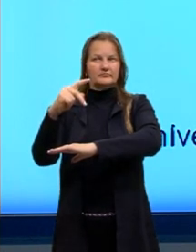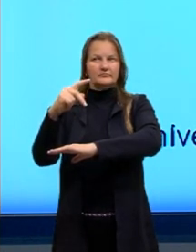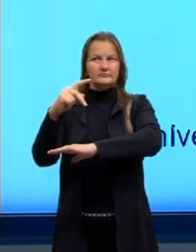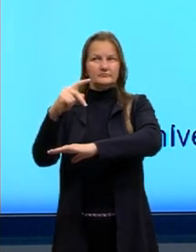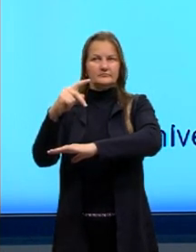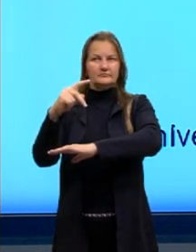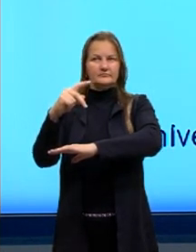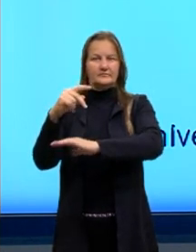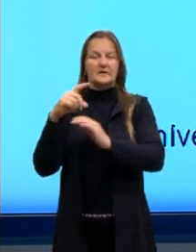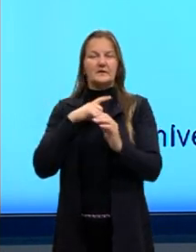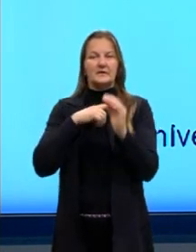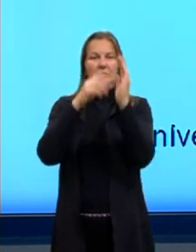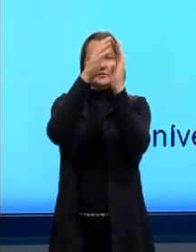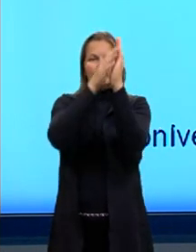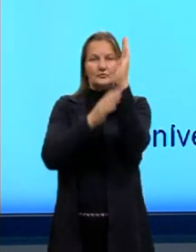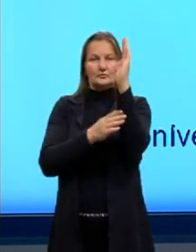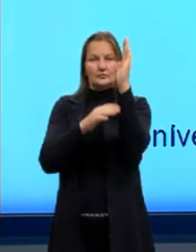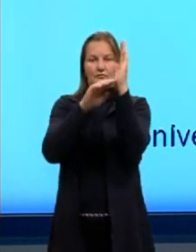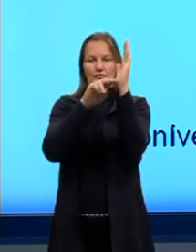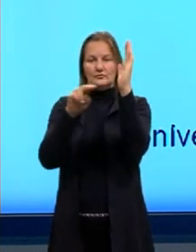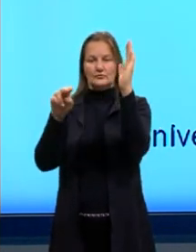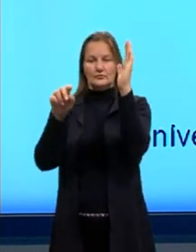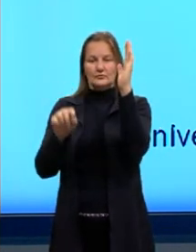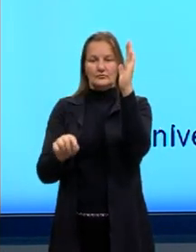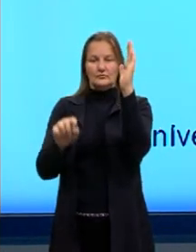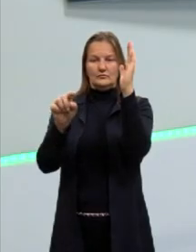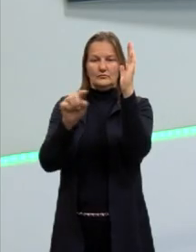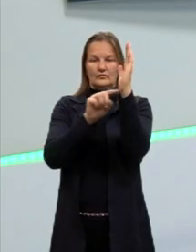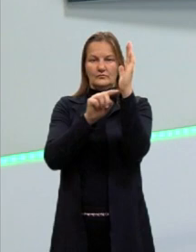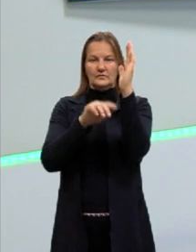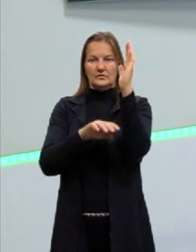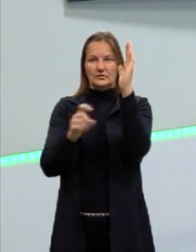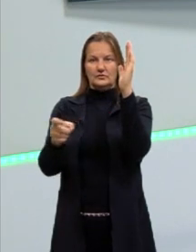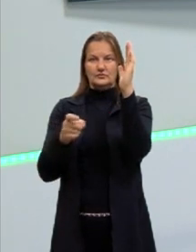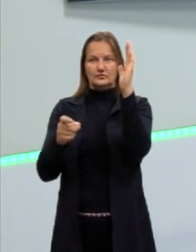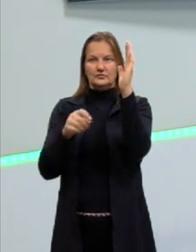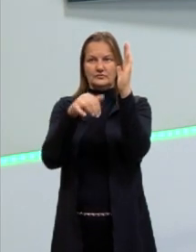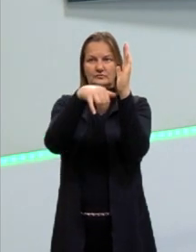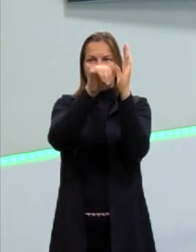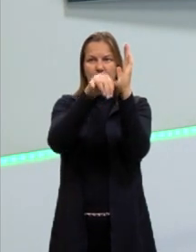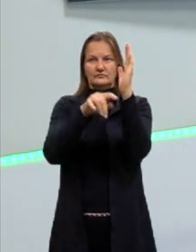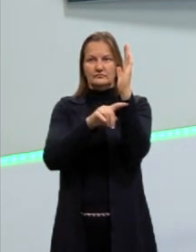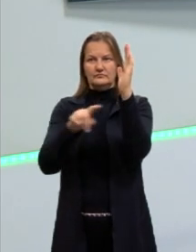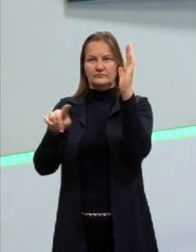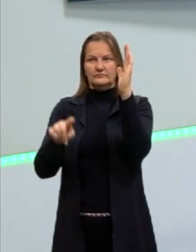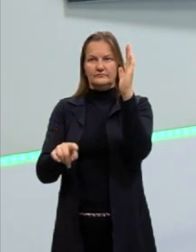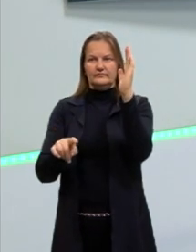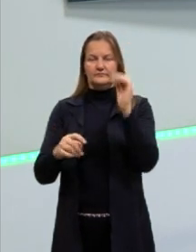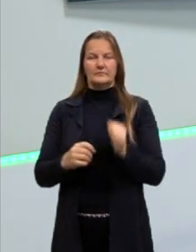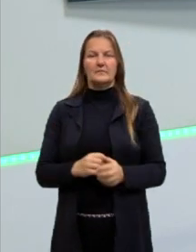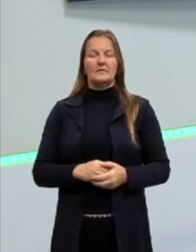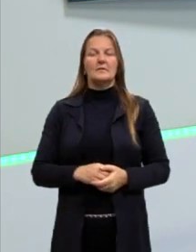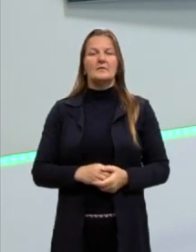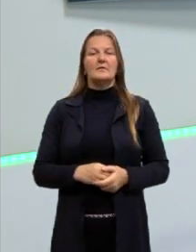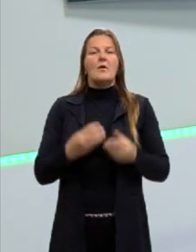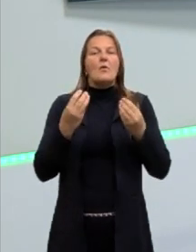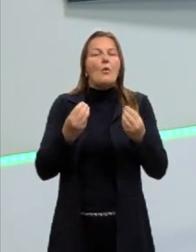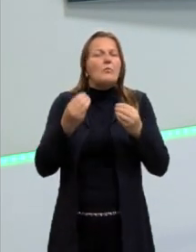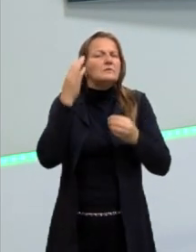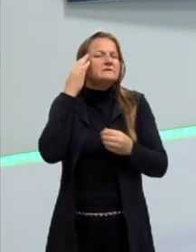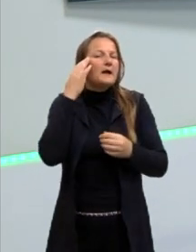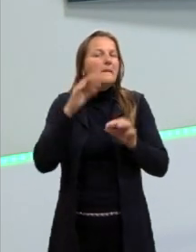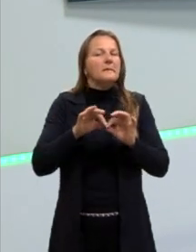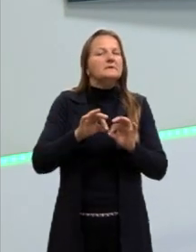né? As coordenadas X e Y, mas ele não pertence à reta. Como que eu vou determinar a distância, então, desse